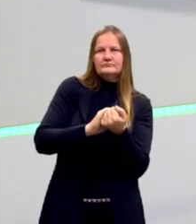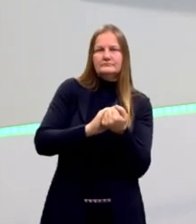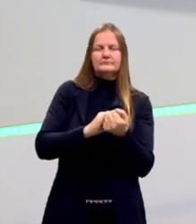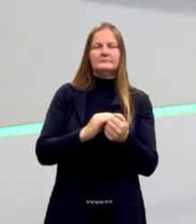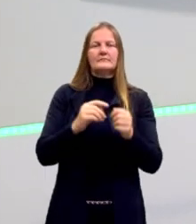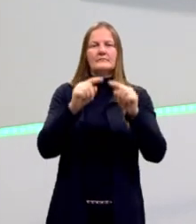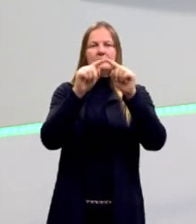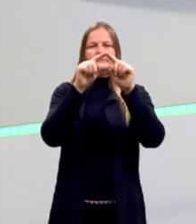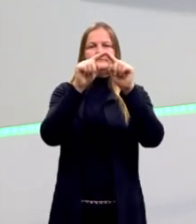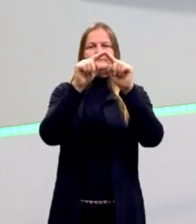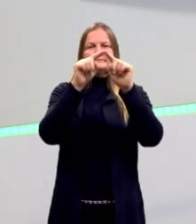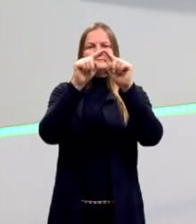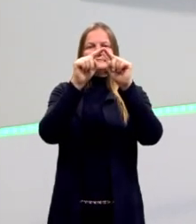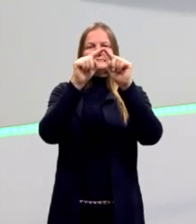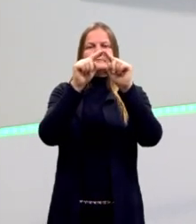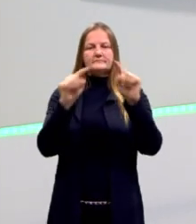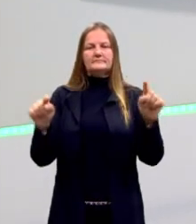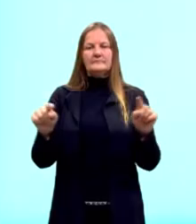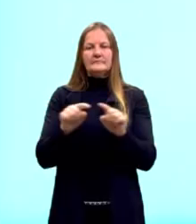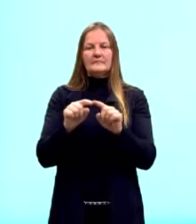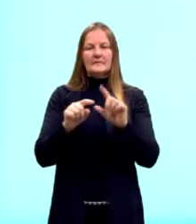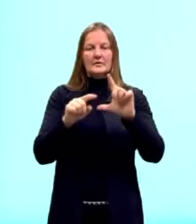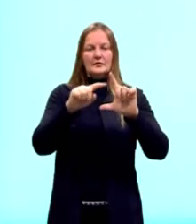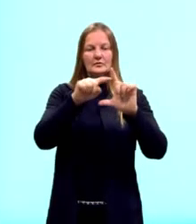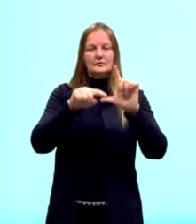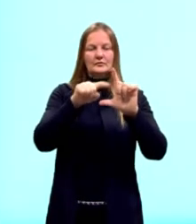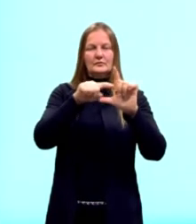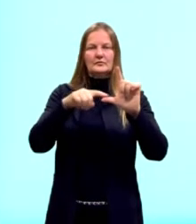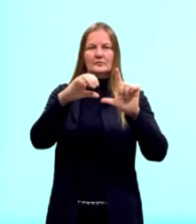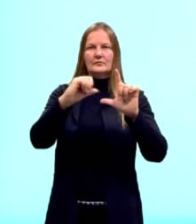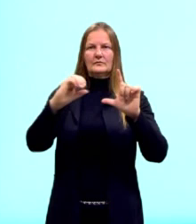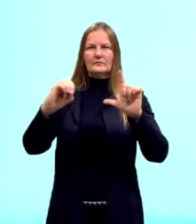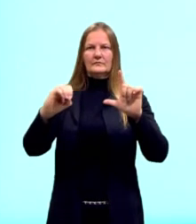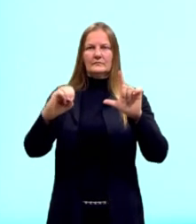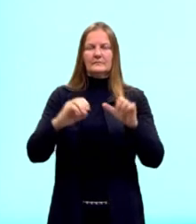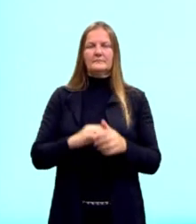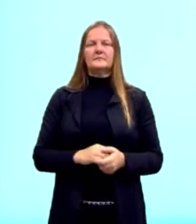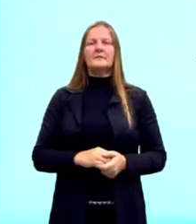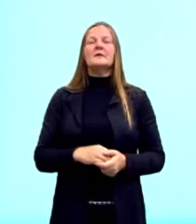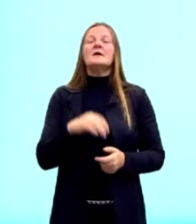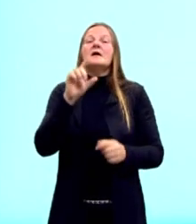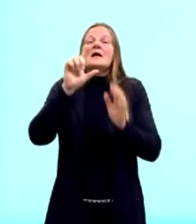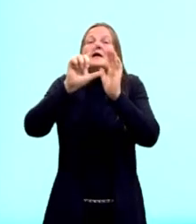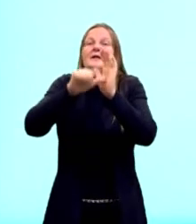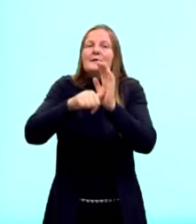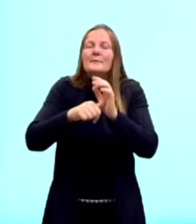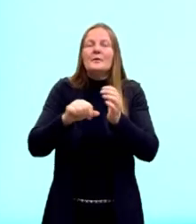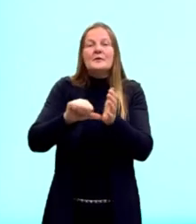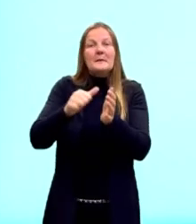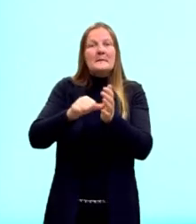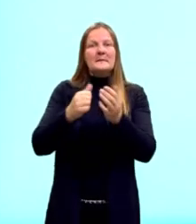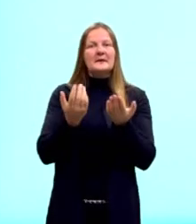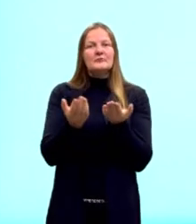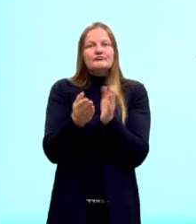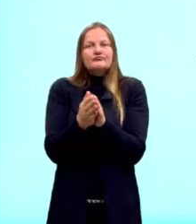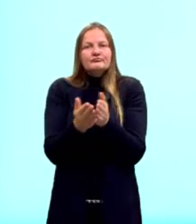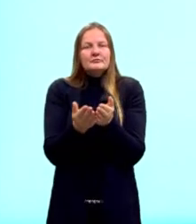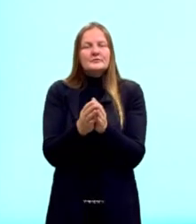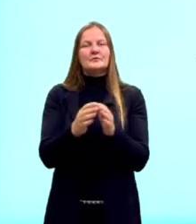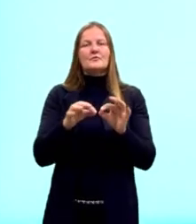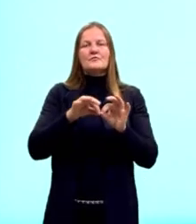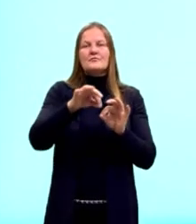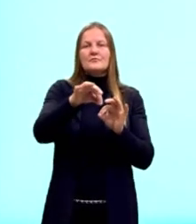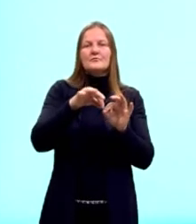retângulo, possui um ângulo interno de 90 graus. Após essa primeira dobradura, a medida do